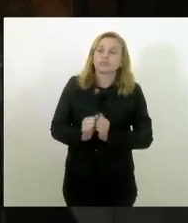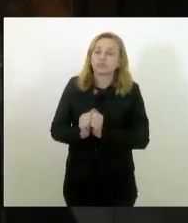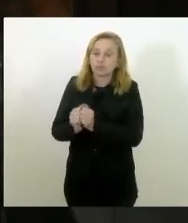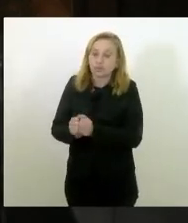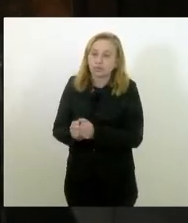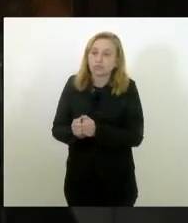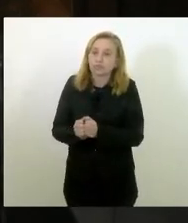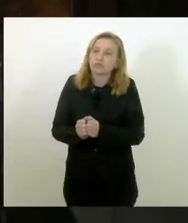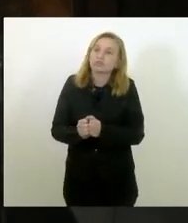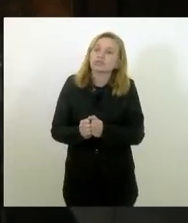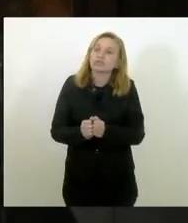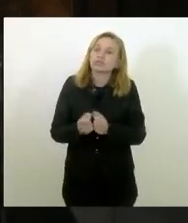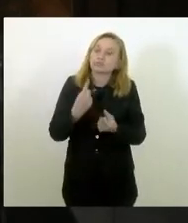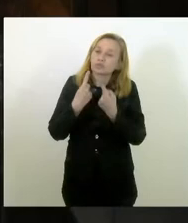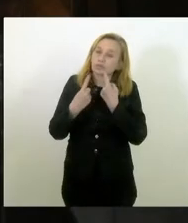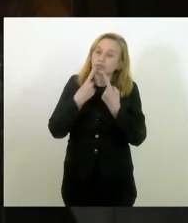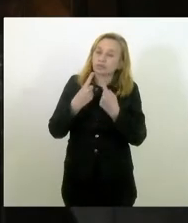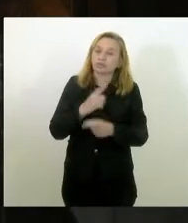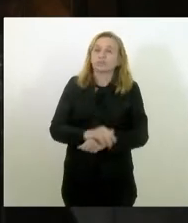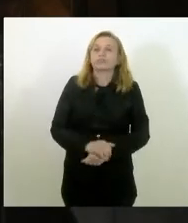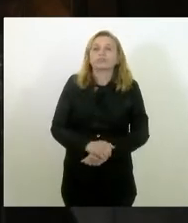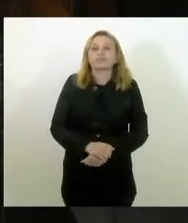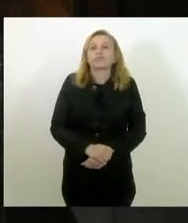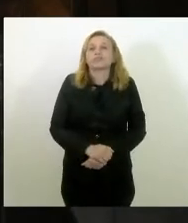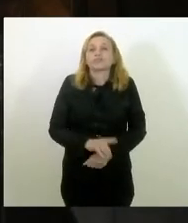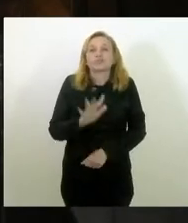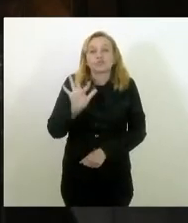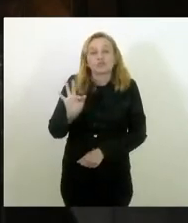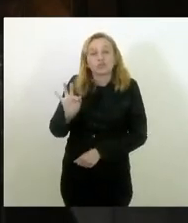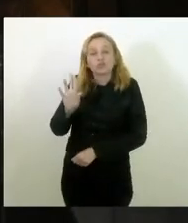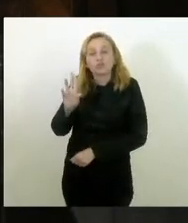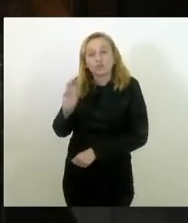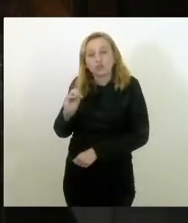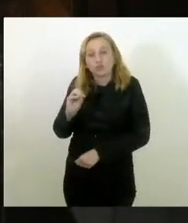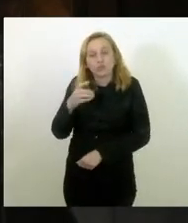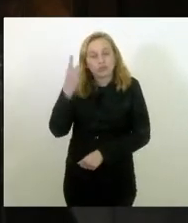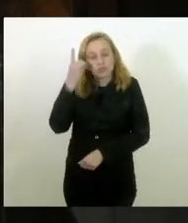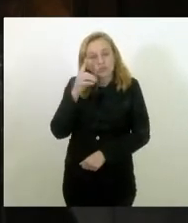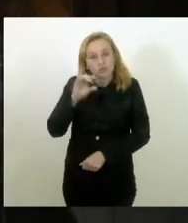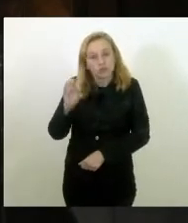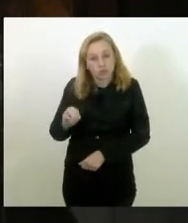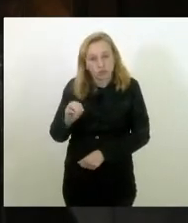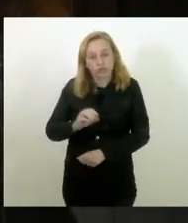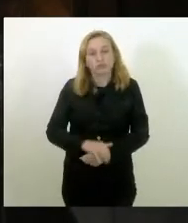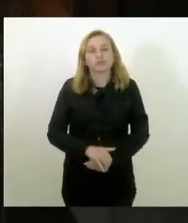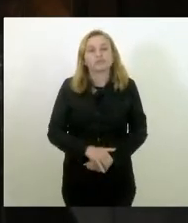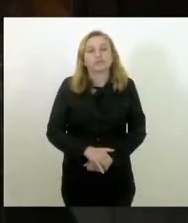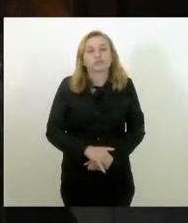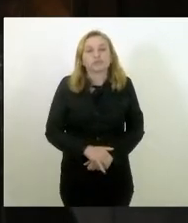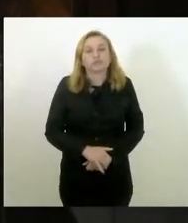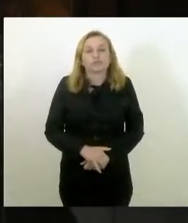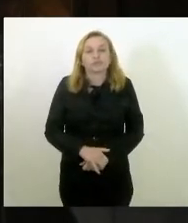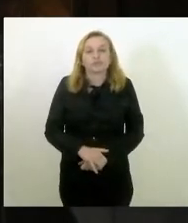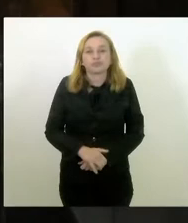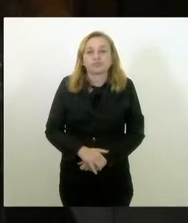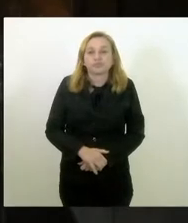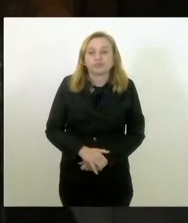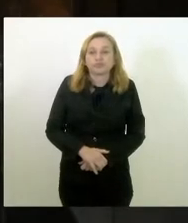ativamente desses debates. Este fundo, deputado Dionísio Lins, passou a contar